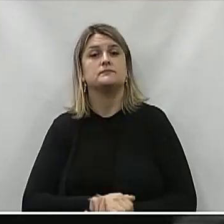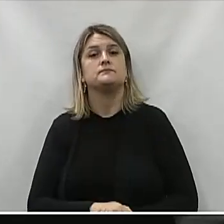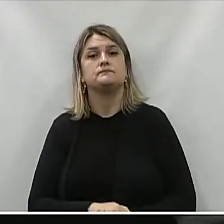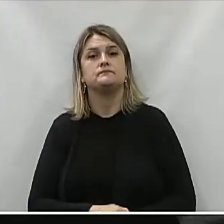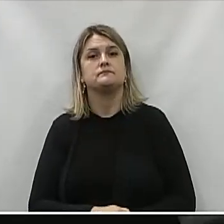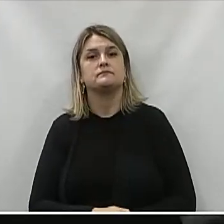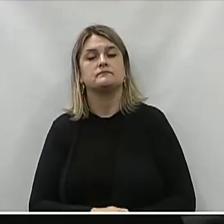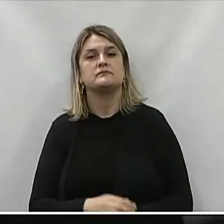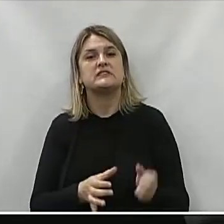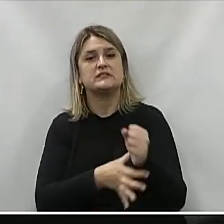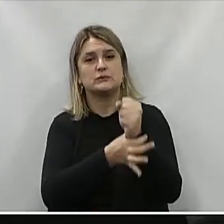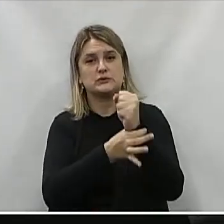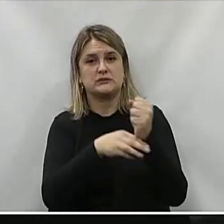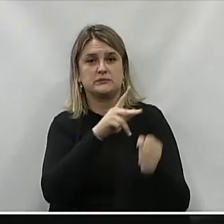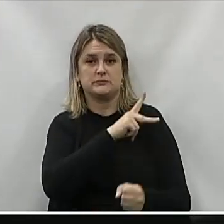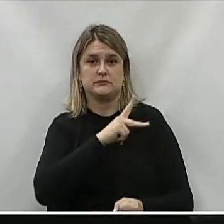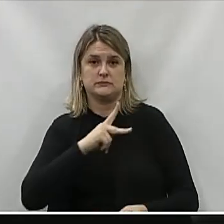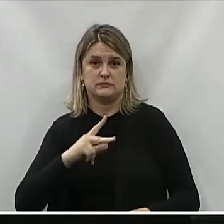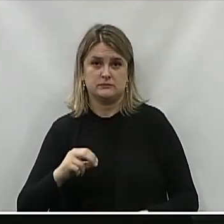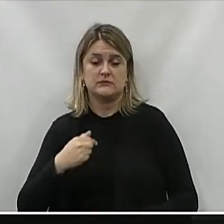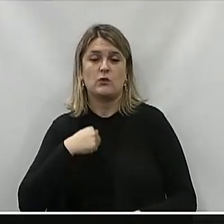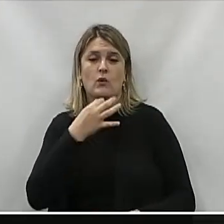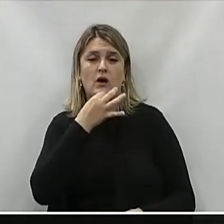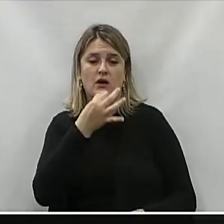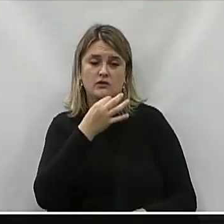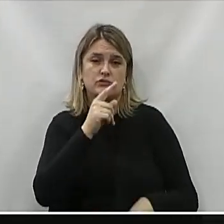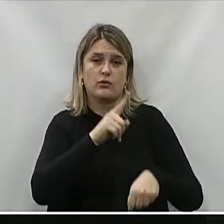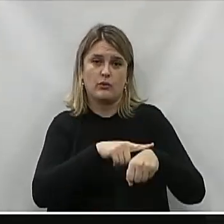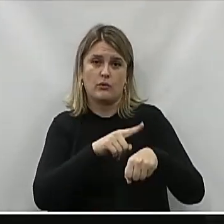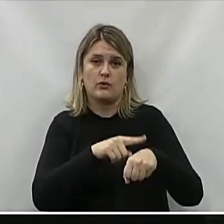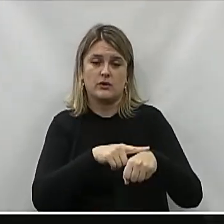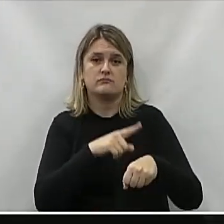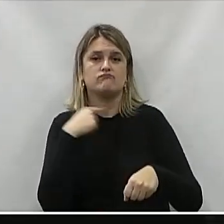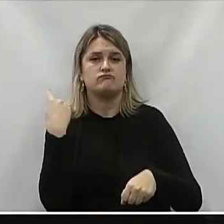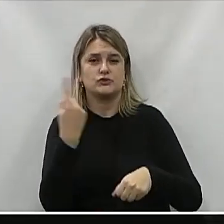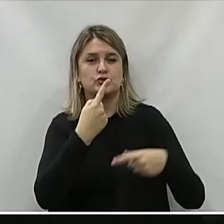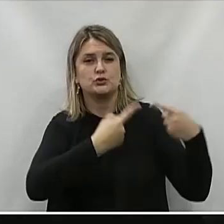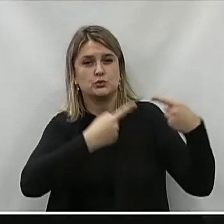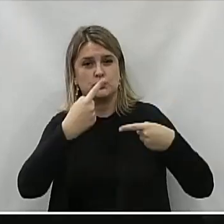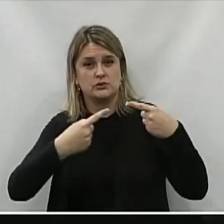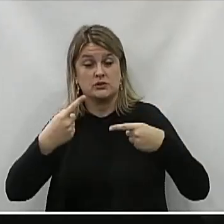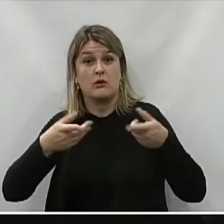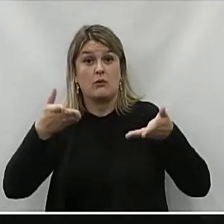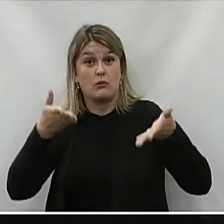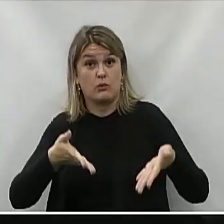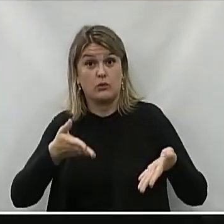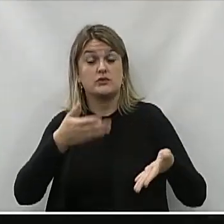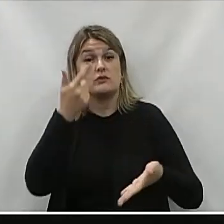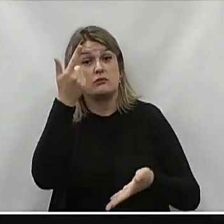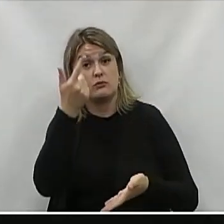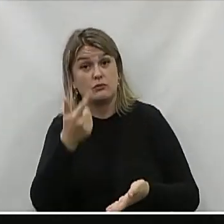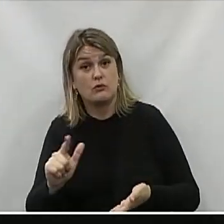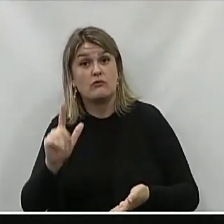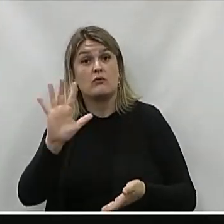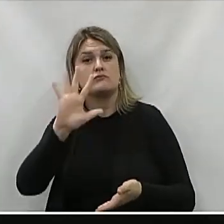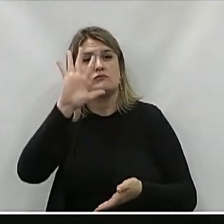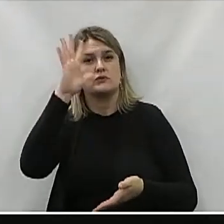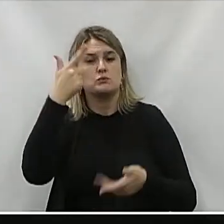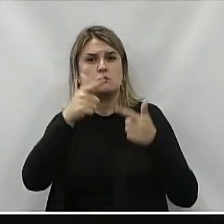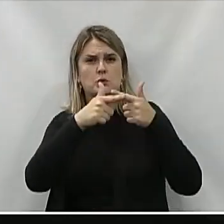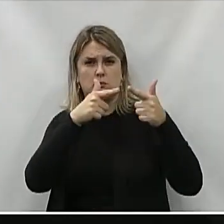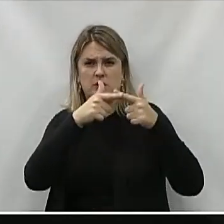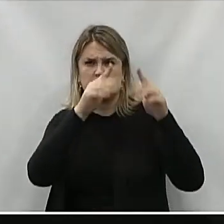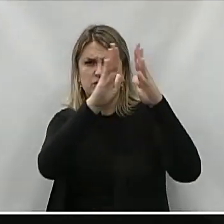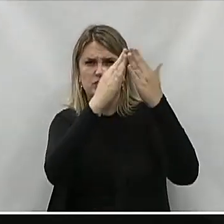Sobre segurança pública Eu acho que está mais do que na hora Ainda hoje tivemos mais um ataque a escolas